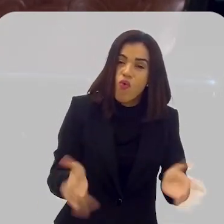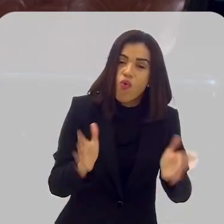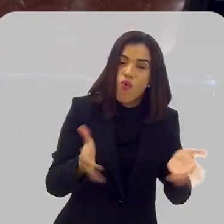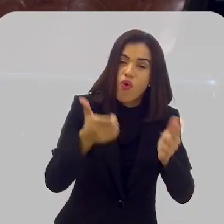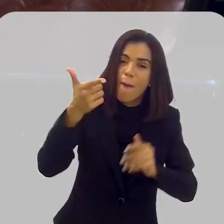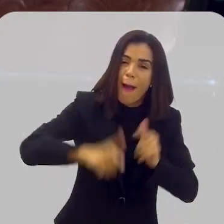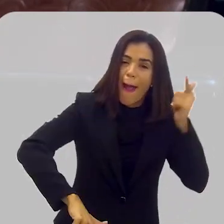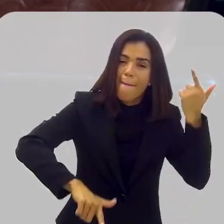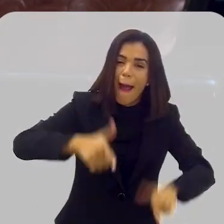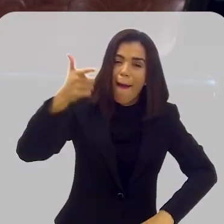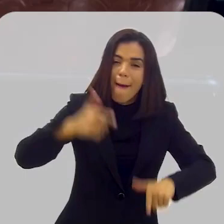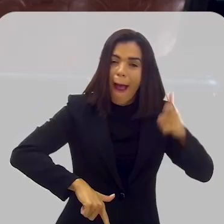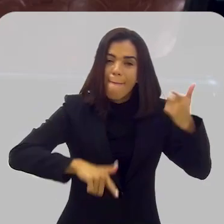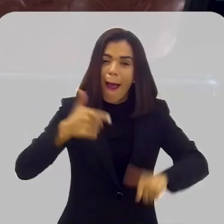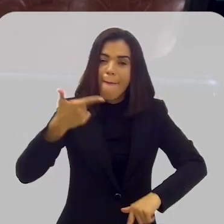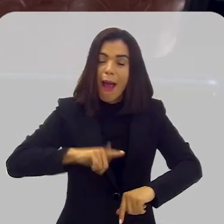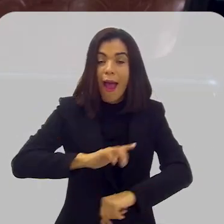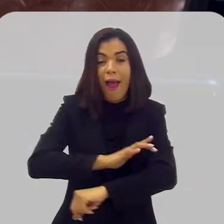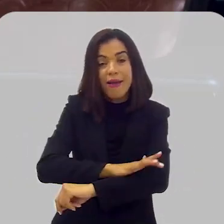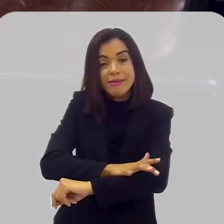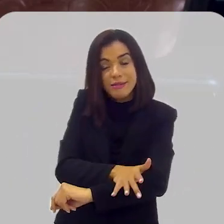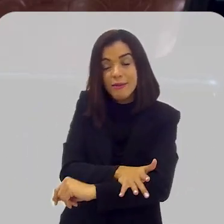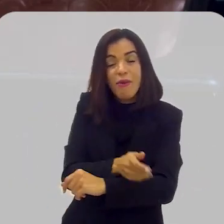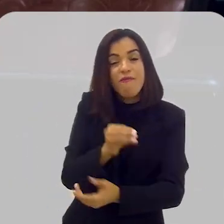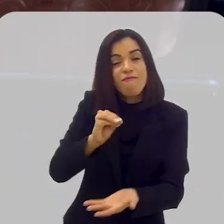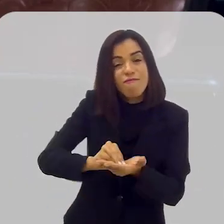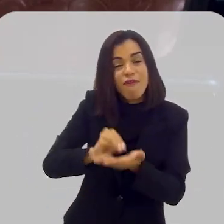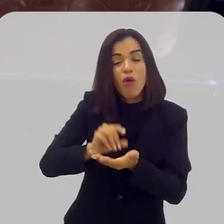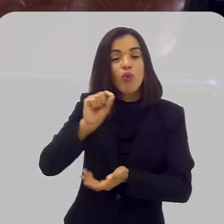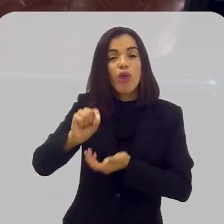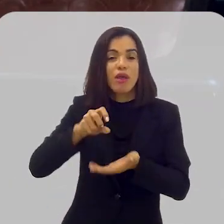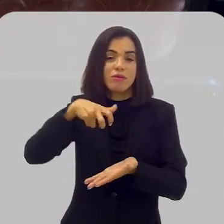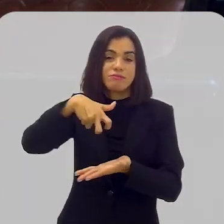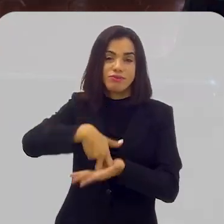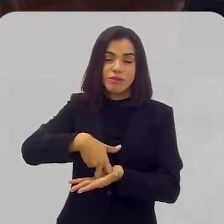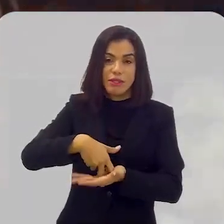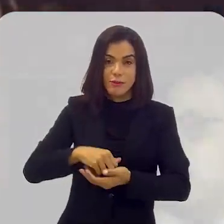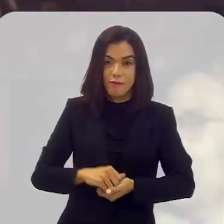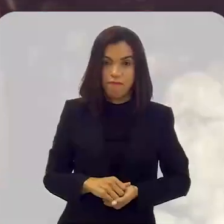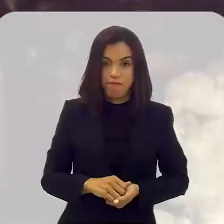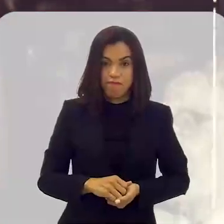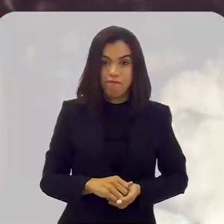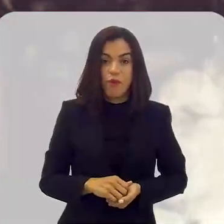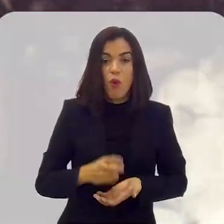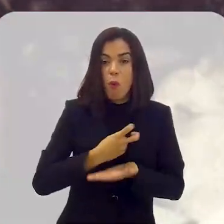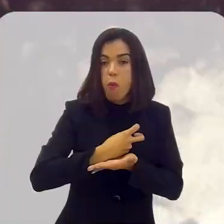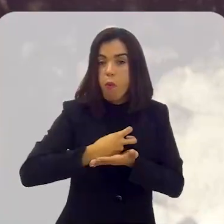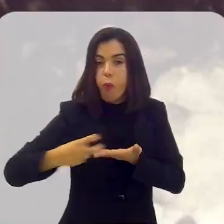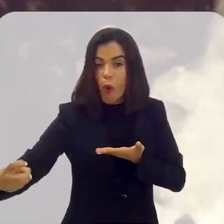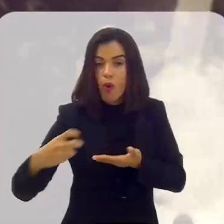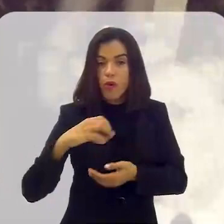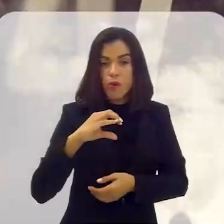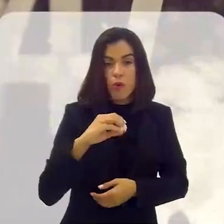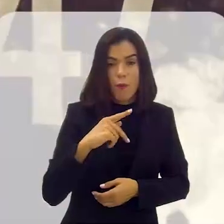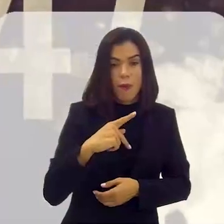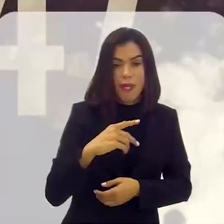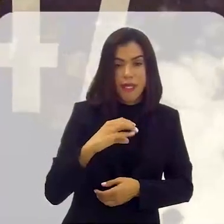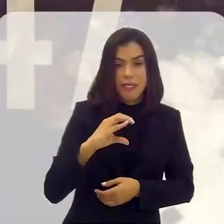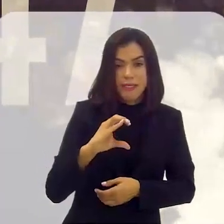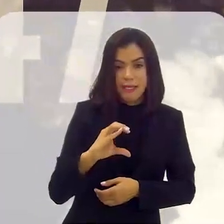males e tragédias como o racismo, está a impunidade. Com a cassação do PCB em